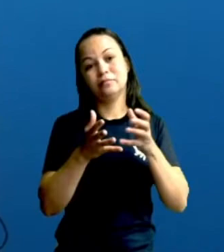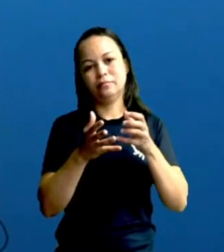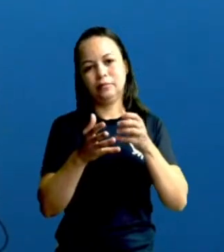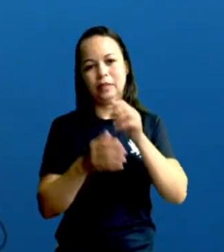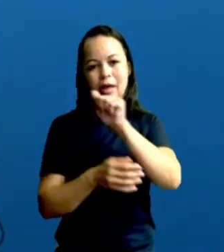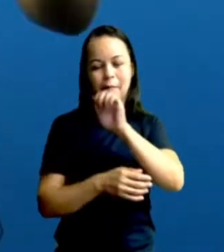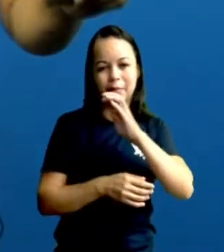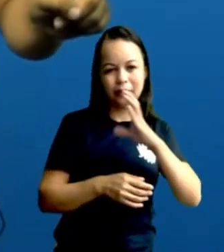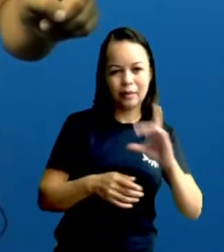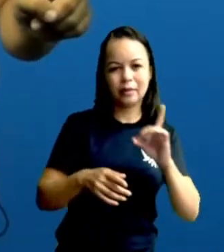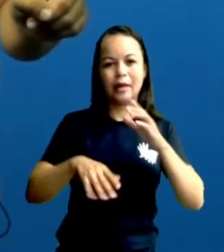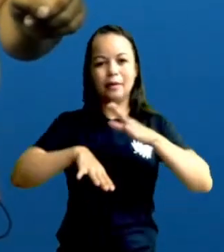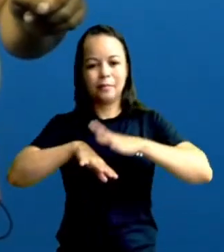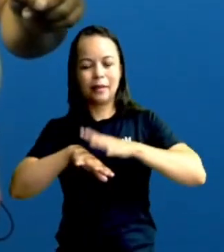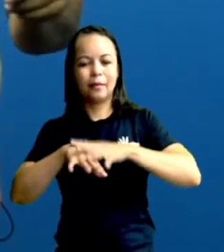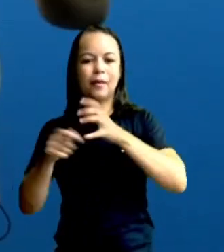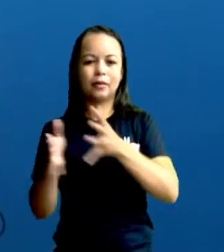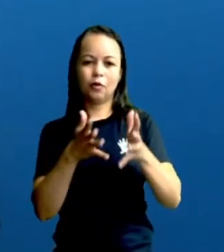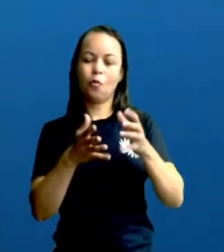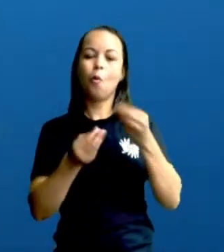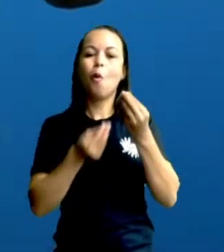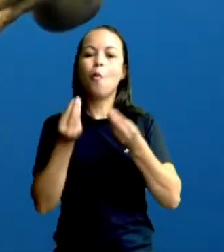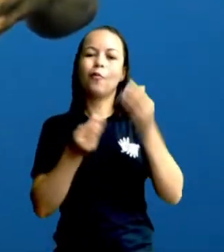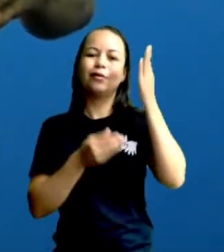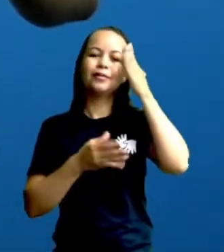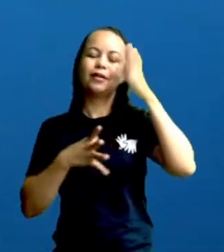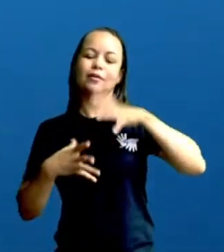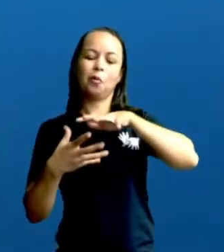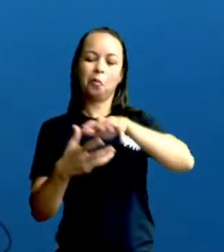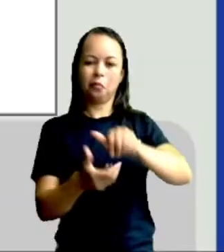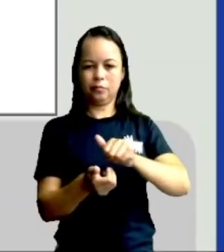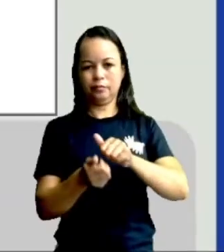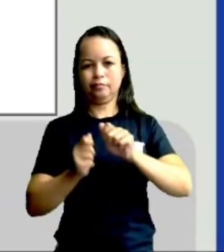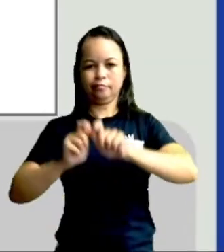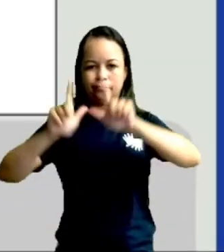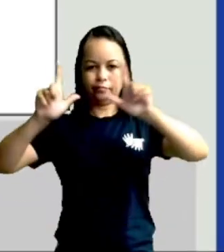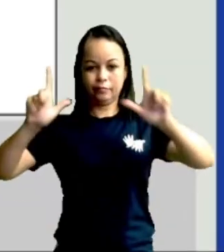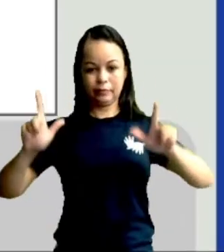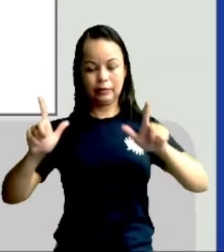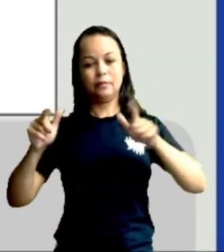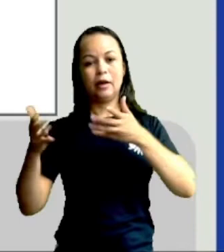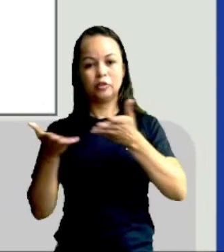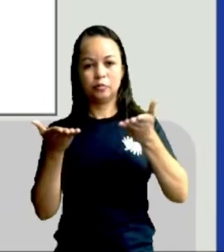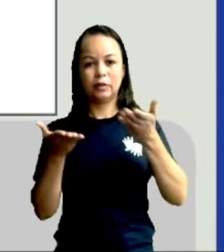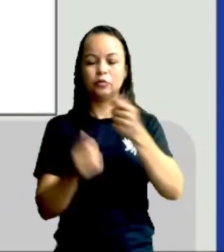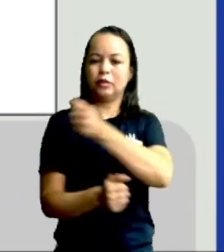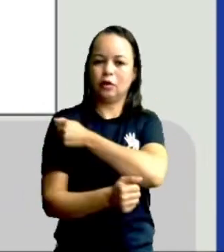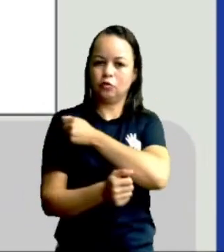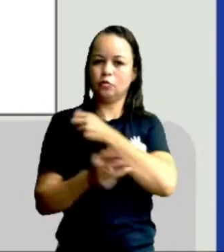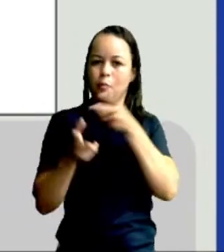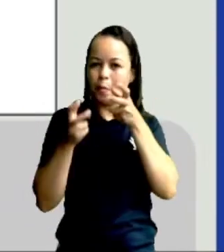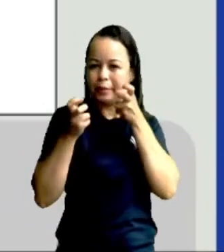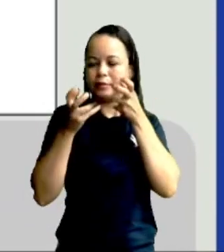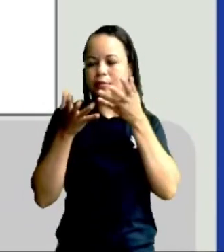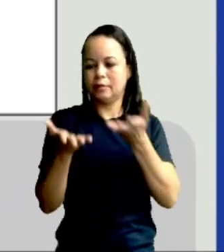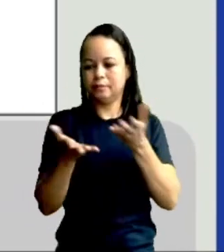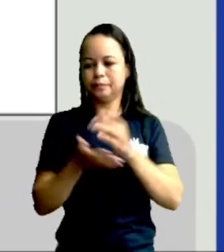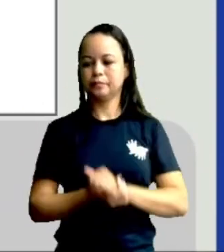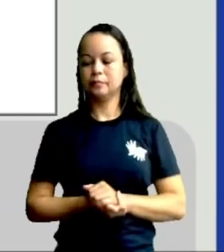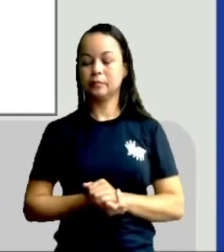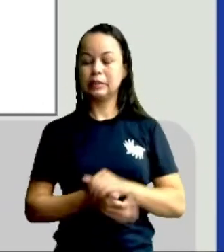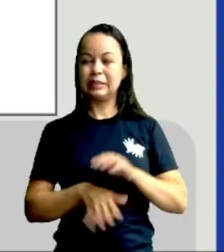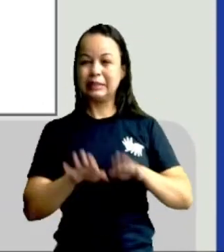compreender e interpretar o mundo. Abre essa imagem aí, por favor, produção, para que esse aluno possa vir no bar. Então, em média,